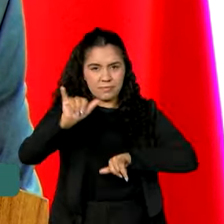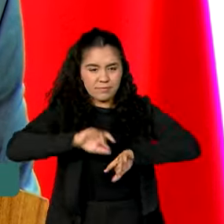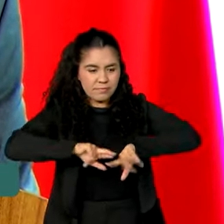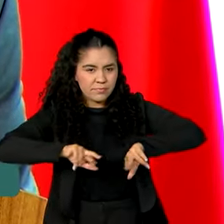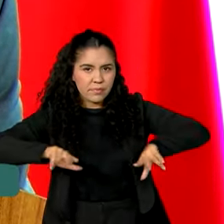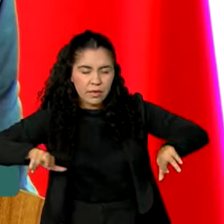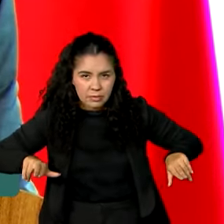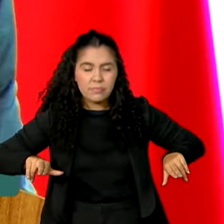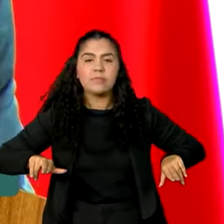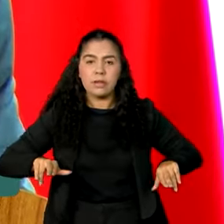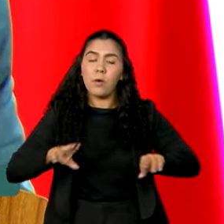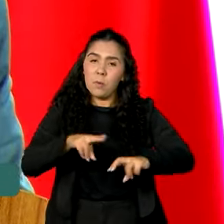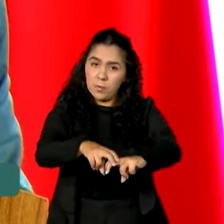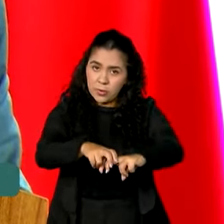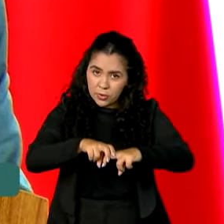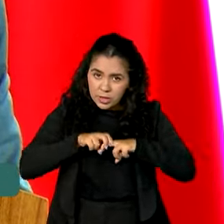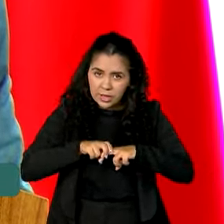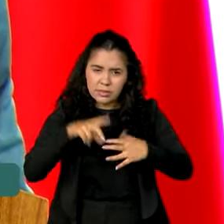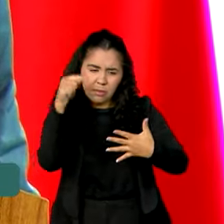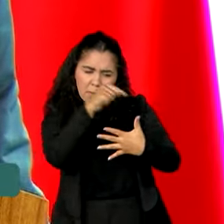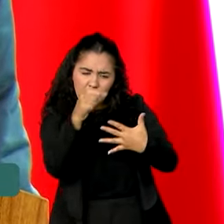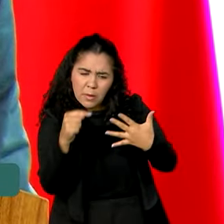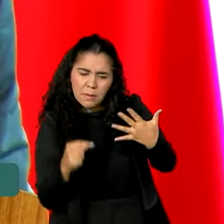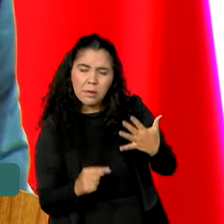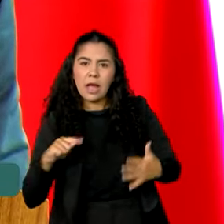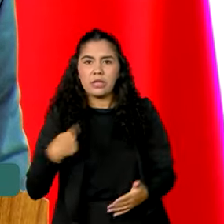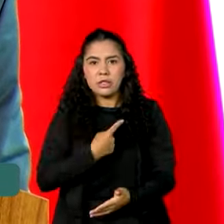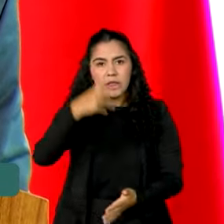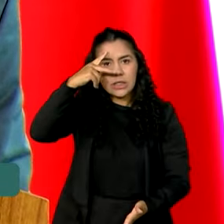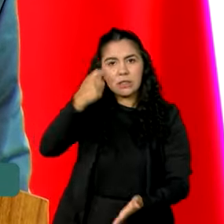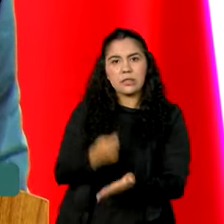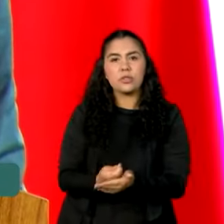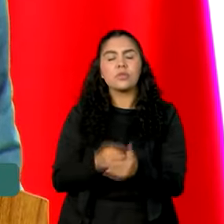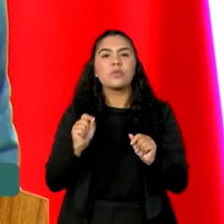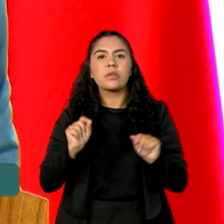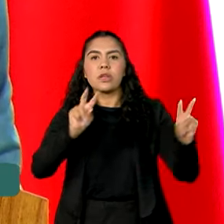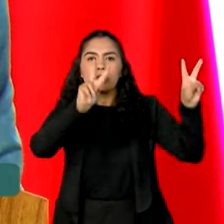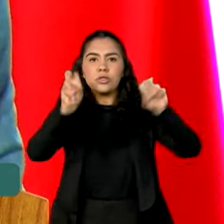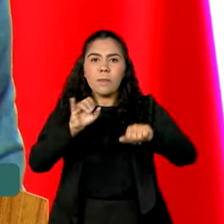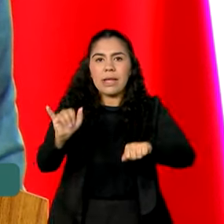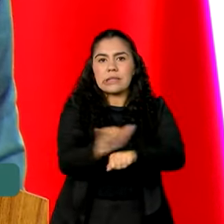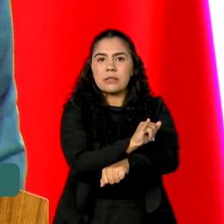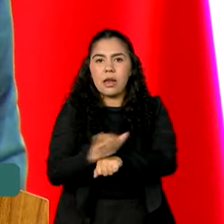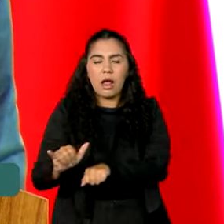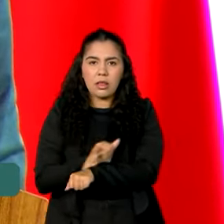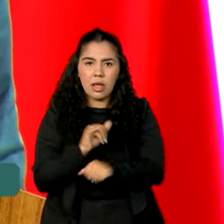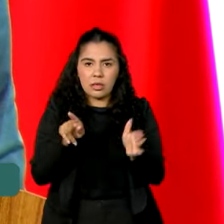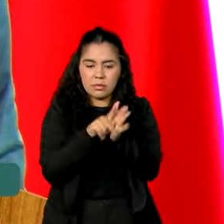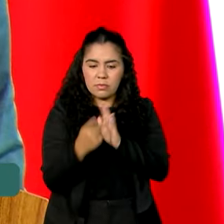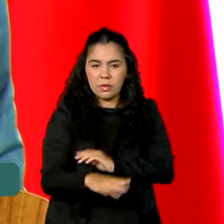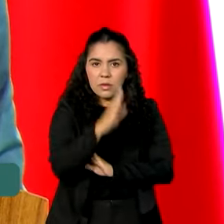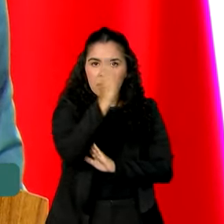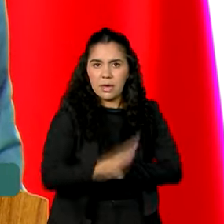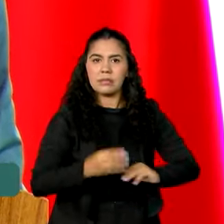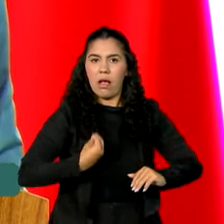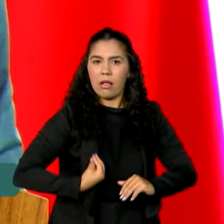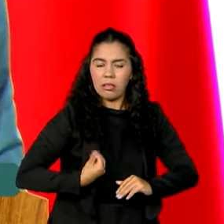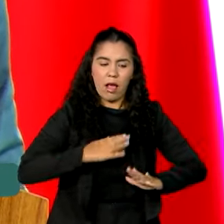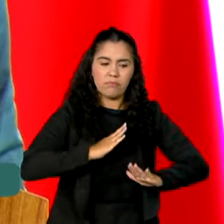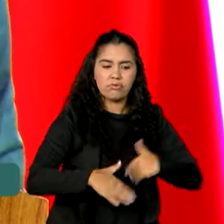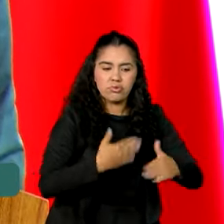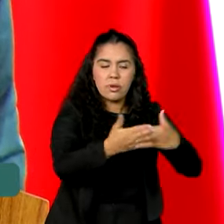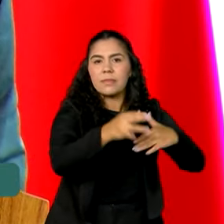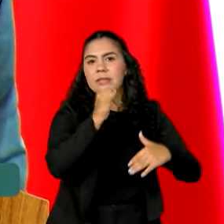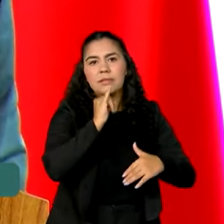Por essa razão, estabelecemos sinergias entre as estratégias brasileiras de desenvolvimento, como a